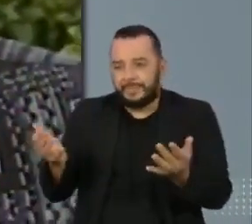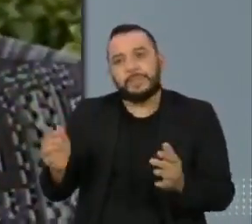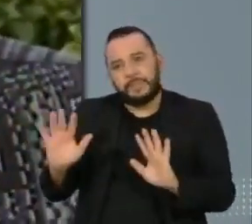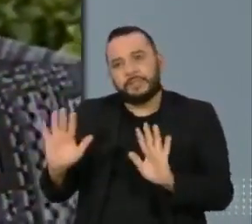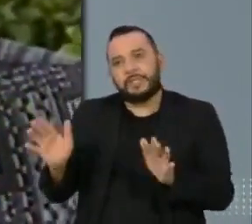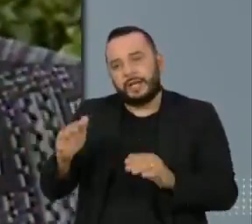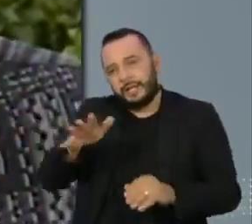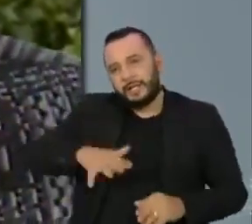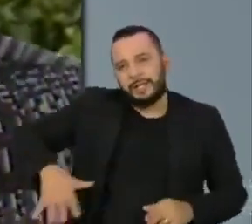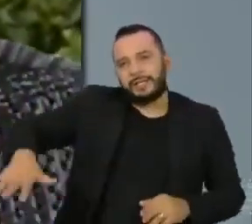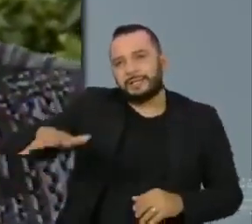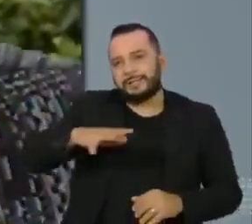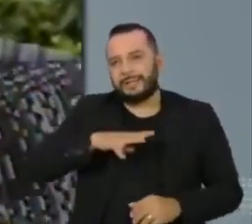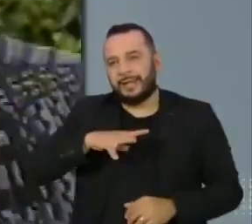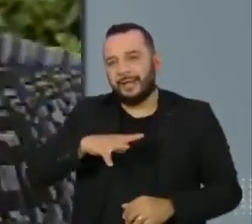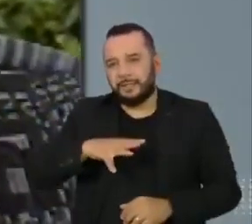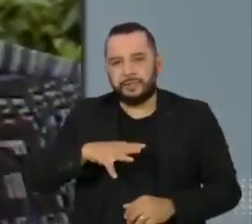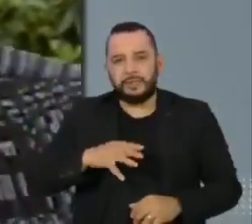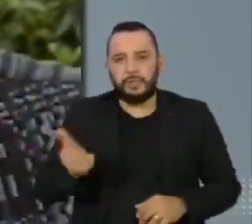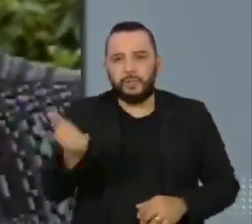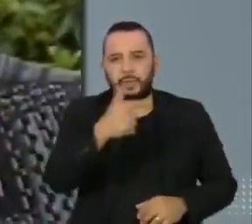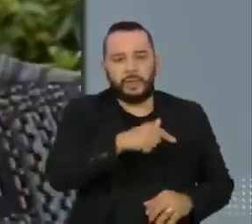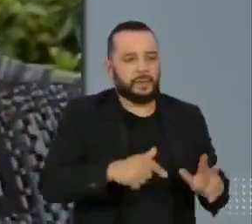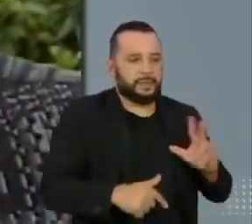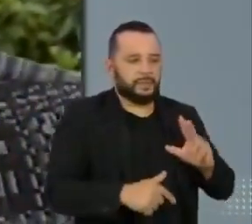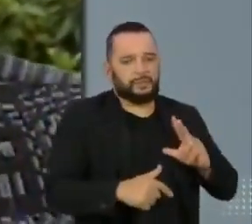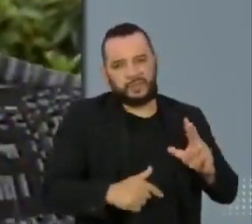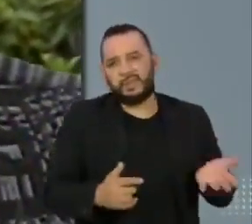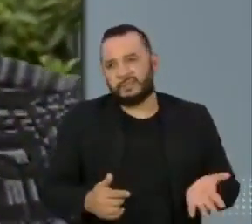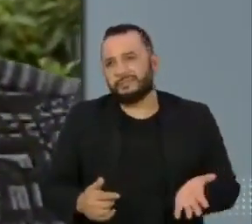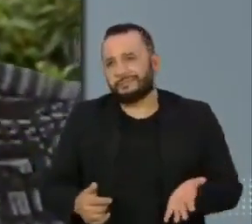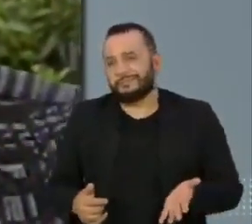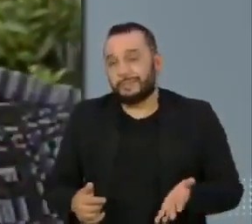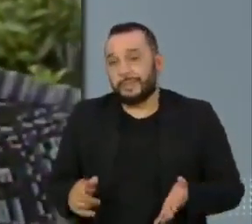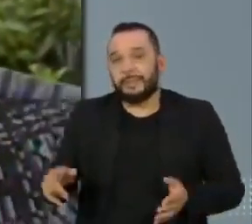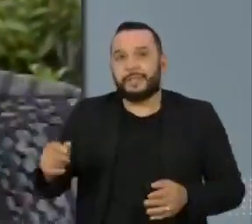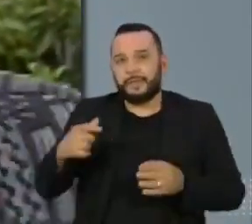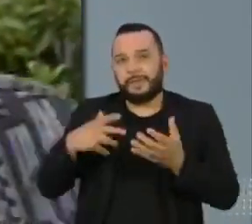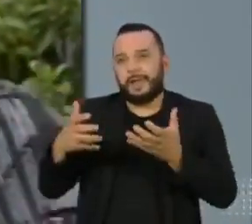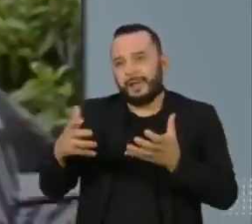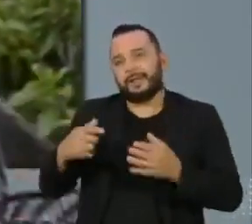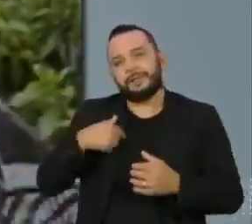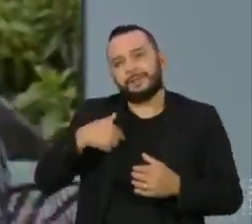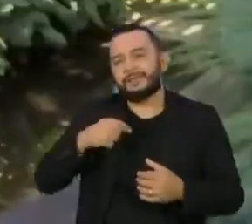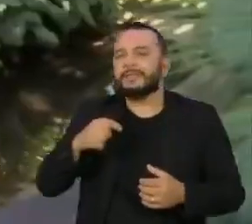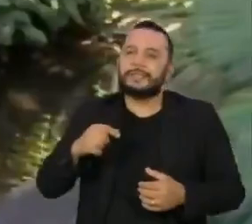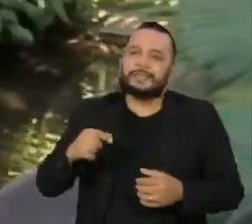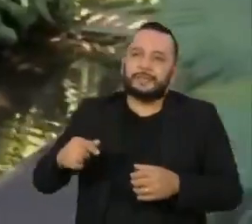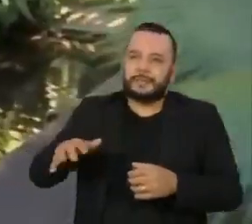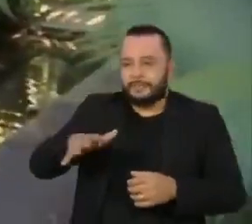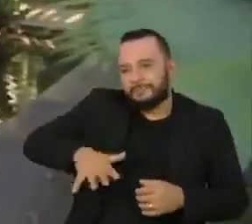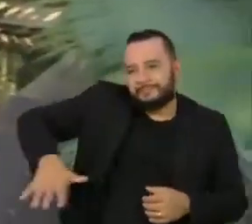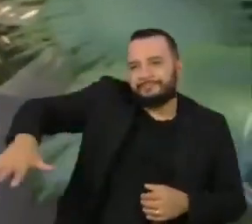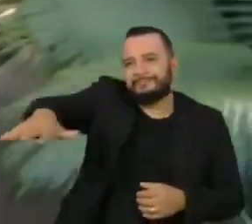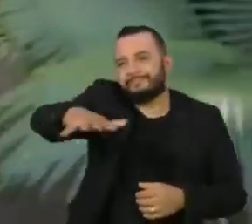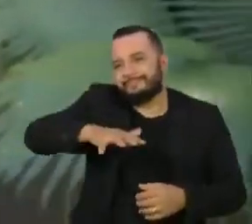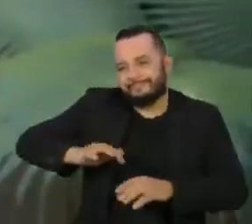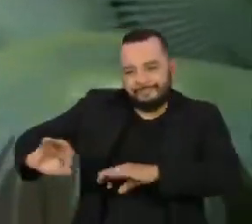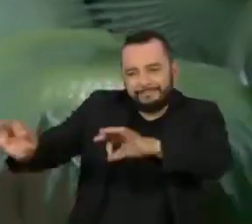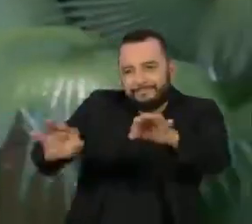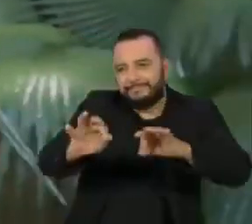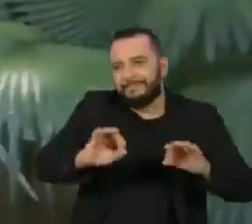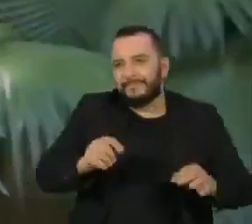um jardim para uma cidade. E essa é a nossa vontade de encontrar o paraíso perdido. O sítio Burle Marx é